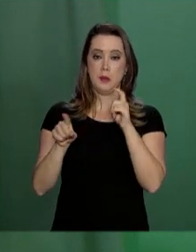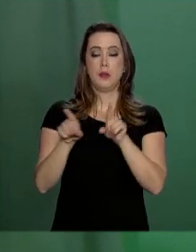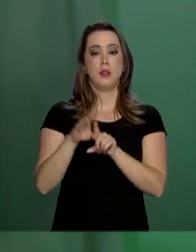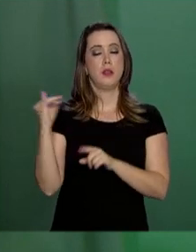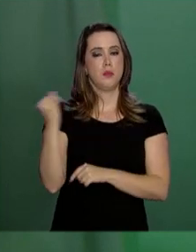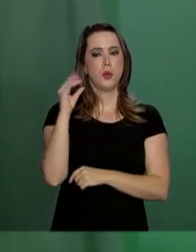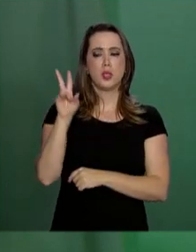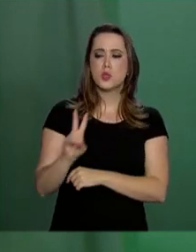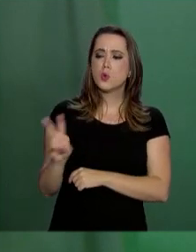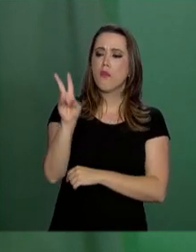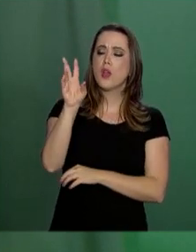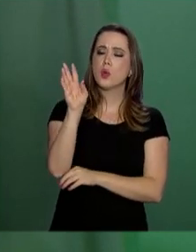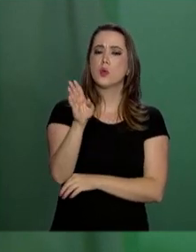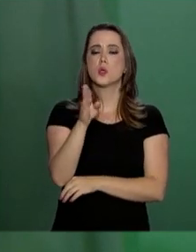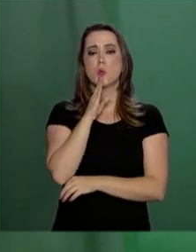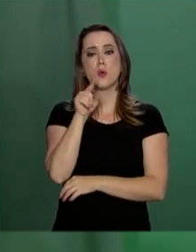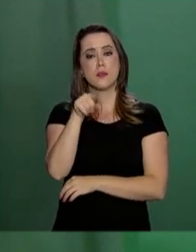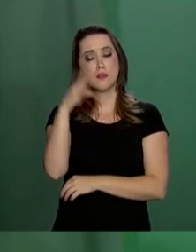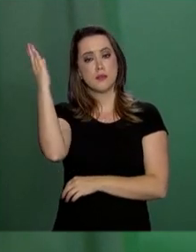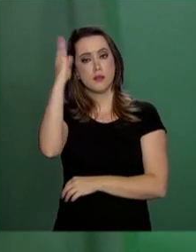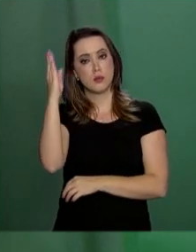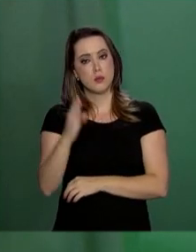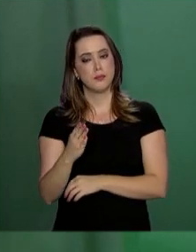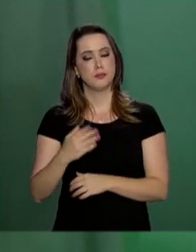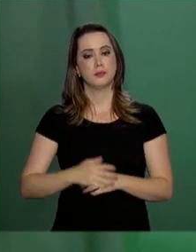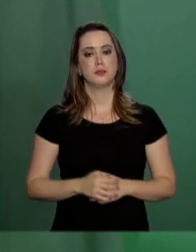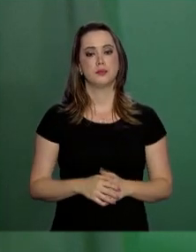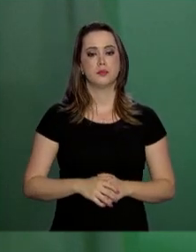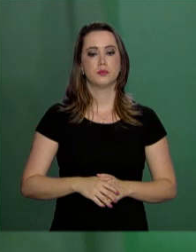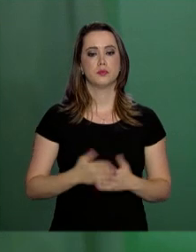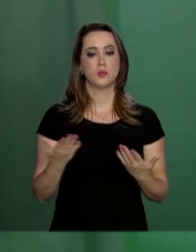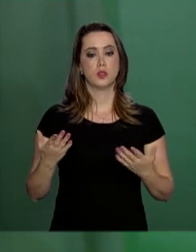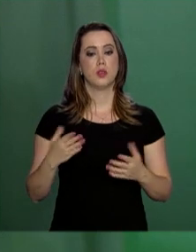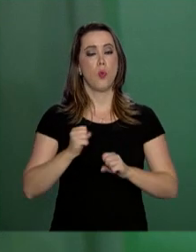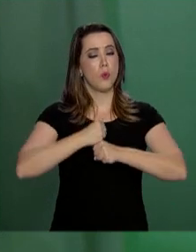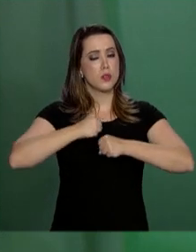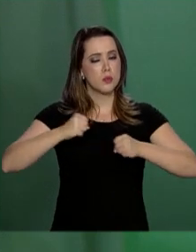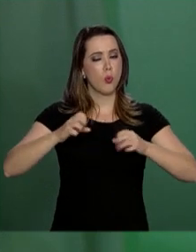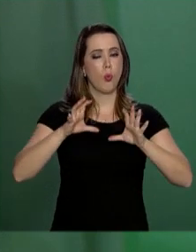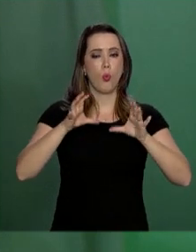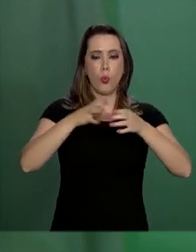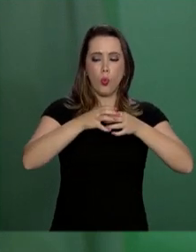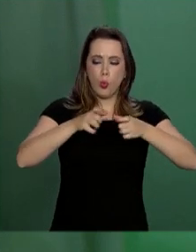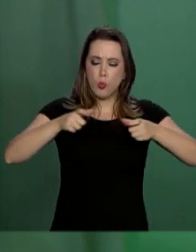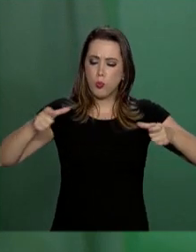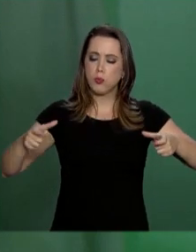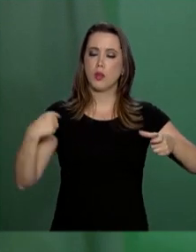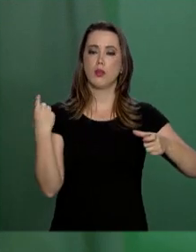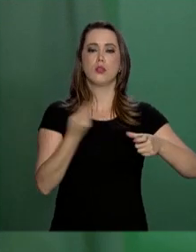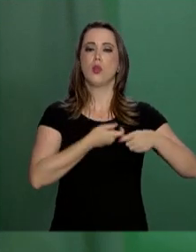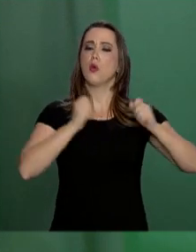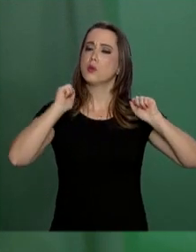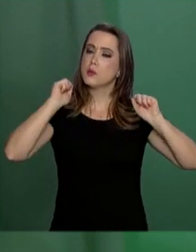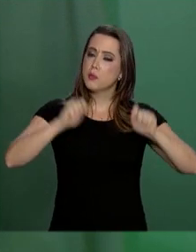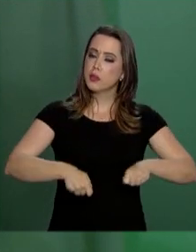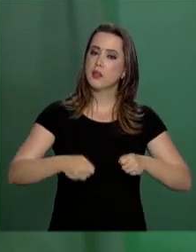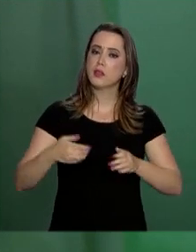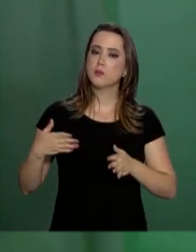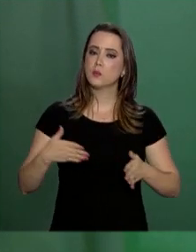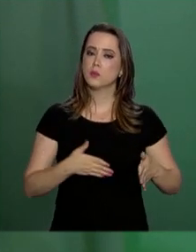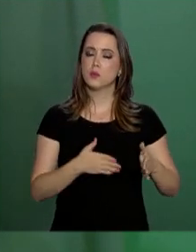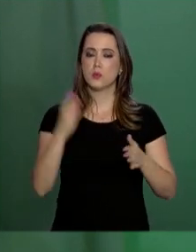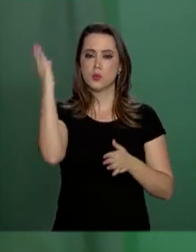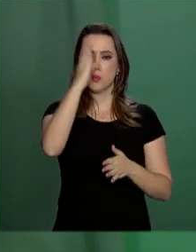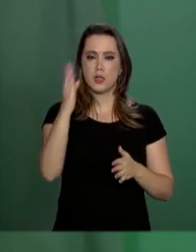valor reconhecido no Brasil, com essa grande equipe, nós poderemos colocar o